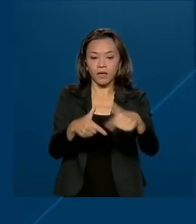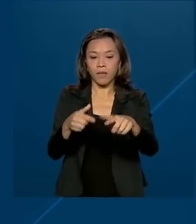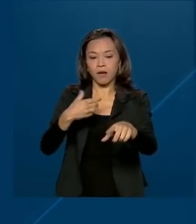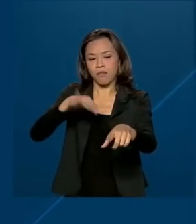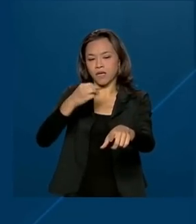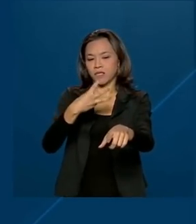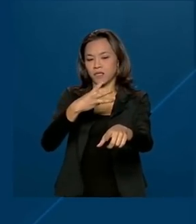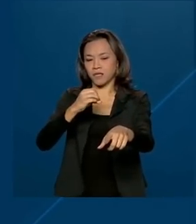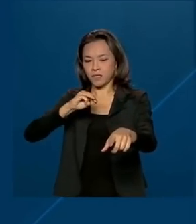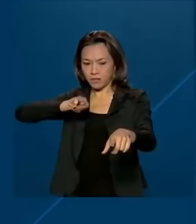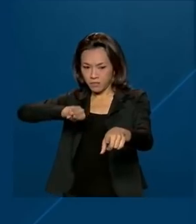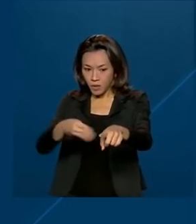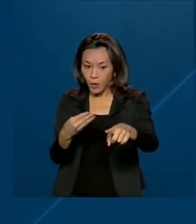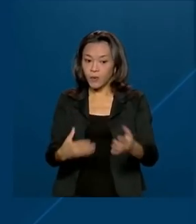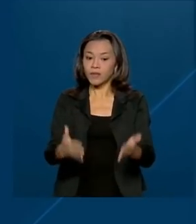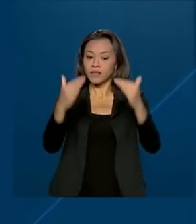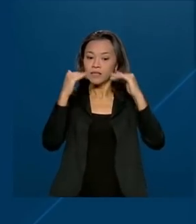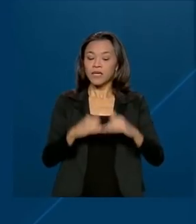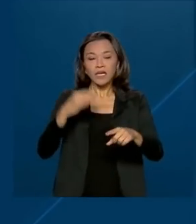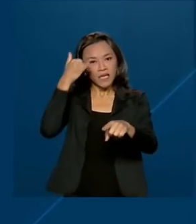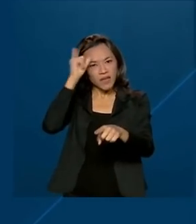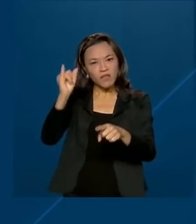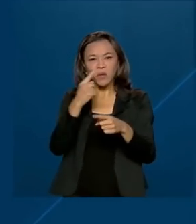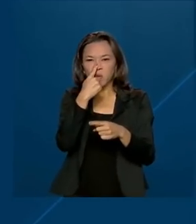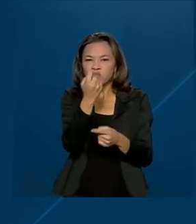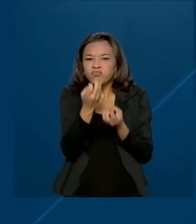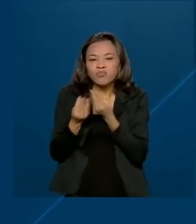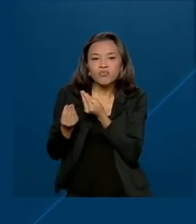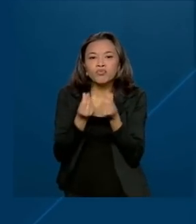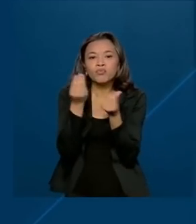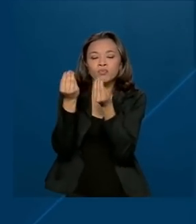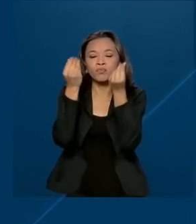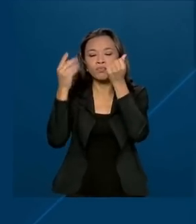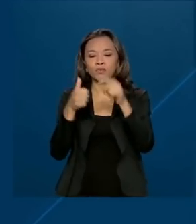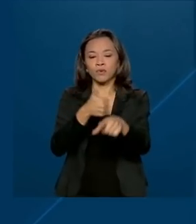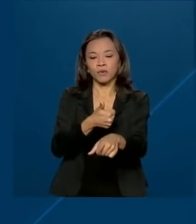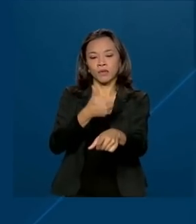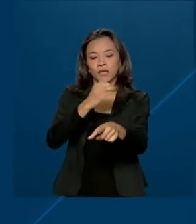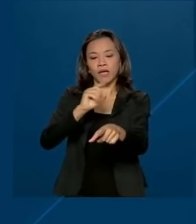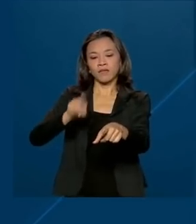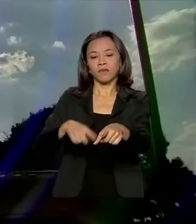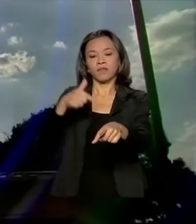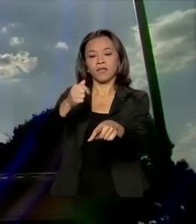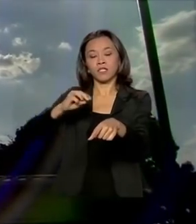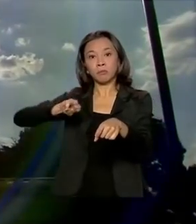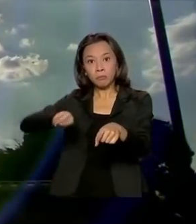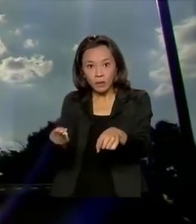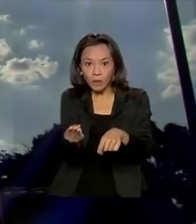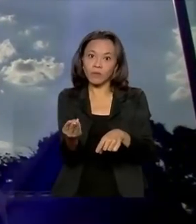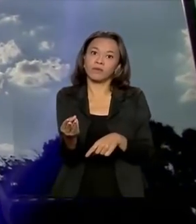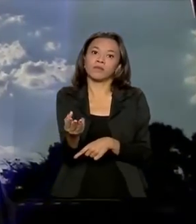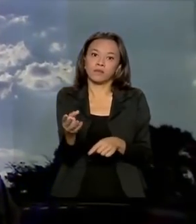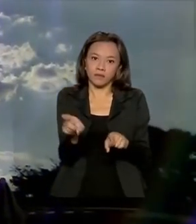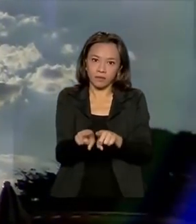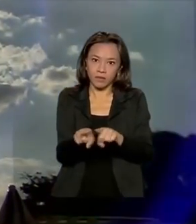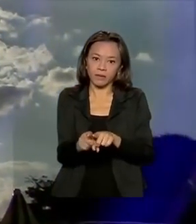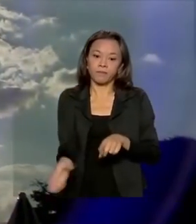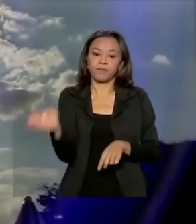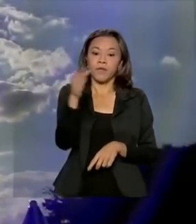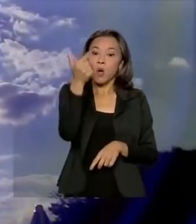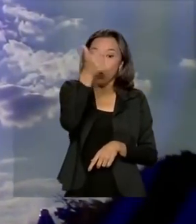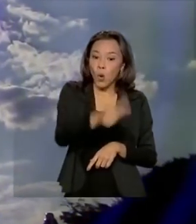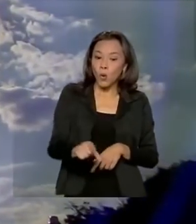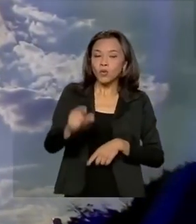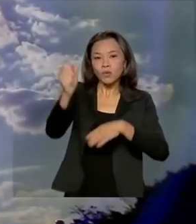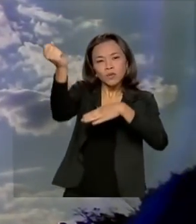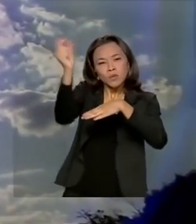milhões e 700 mil toneladas de gás carbônico no processo de geração de eletricidade. Outra vantagem desse tipo de